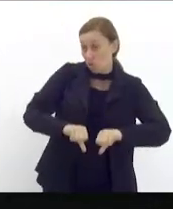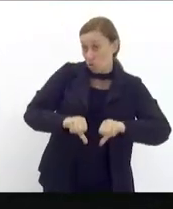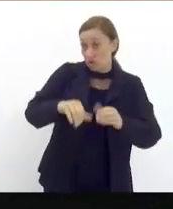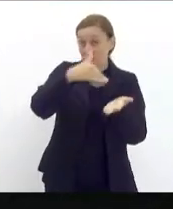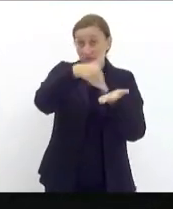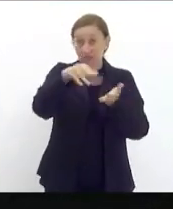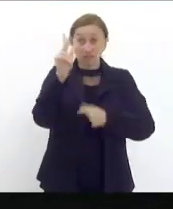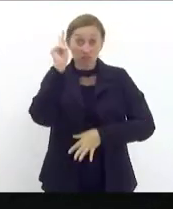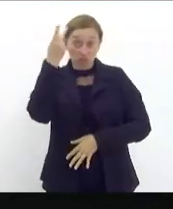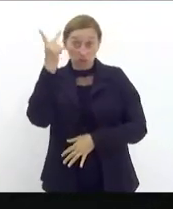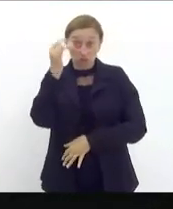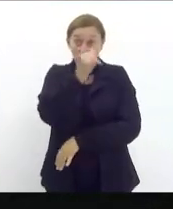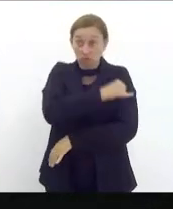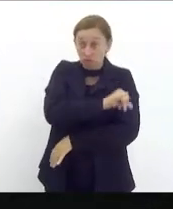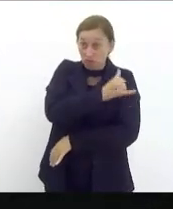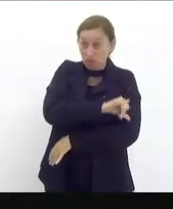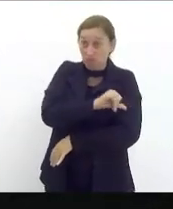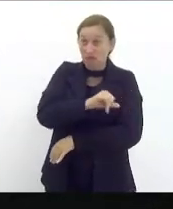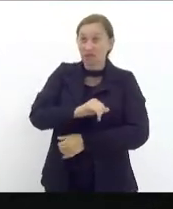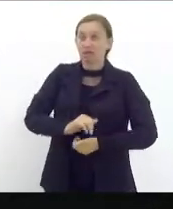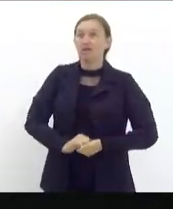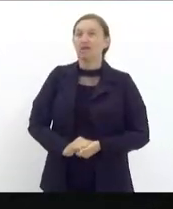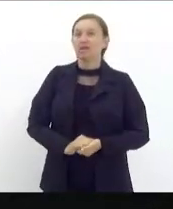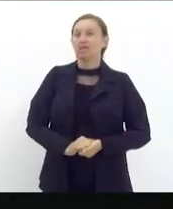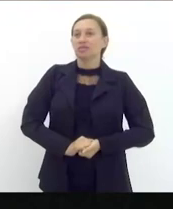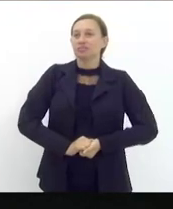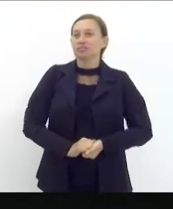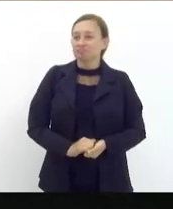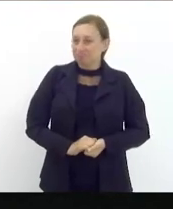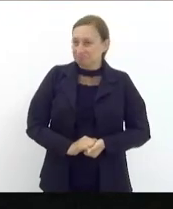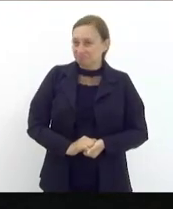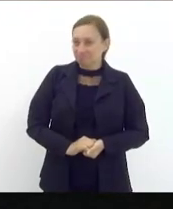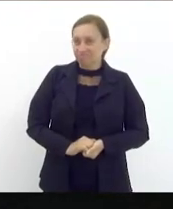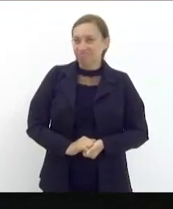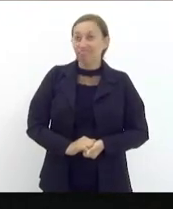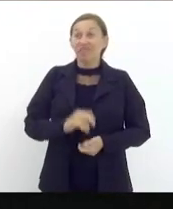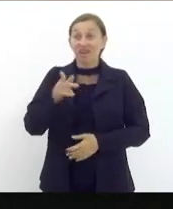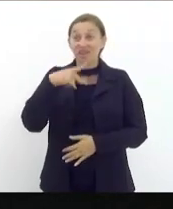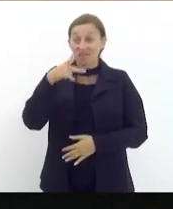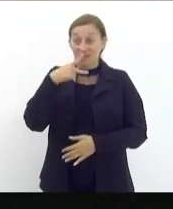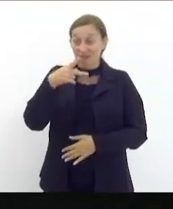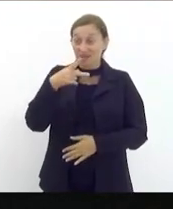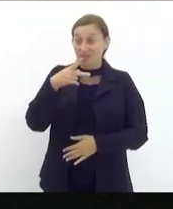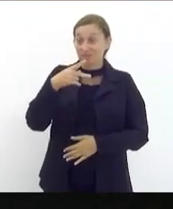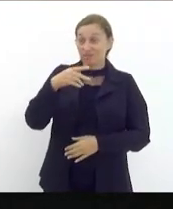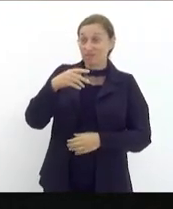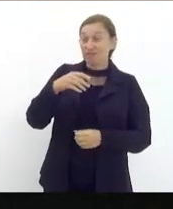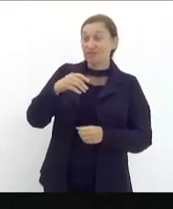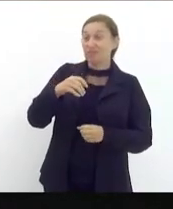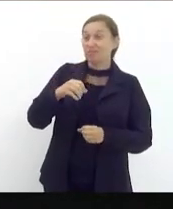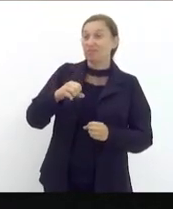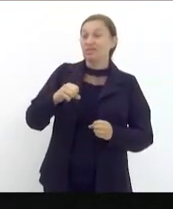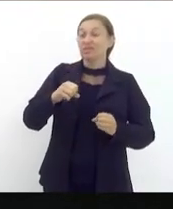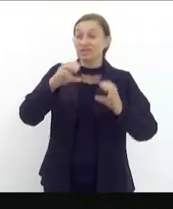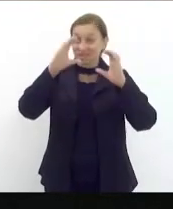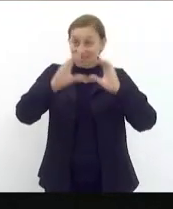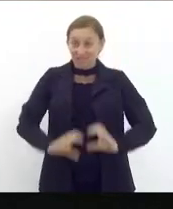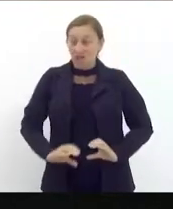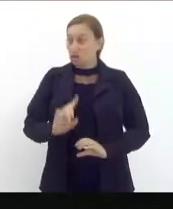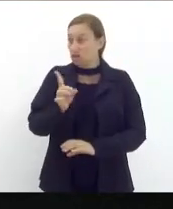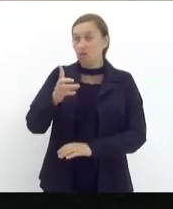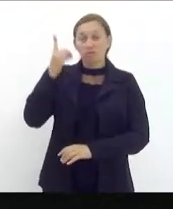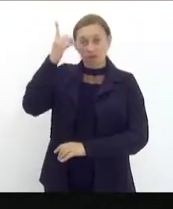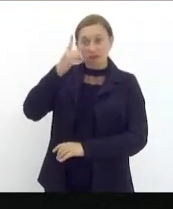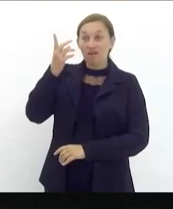do Rio de Janeiro mais incompetente secretário da história do Rio de Janeiro e falo isso como cidadão não falo como deputado não inclusive